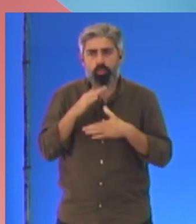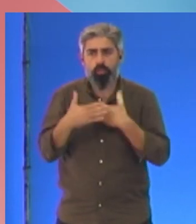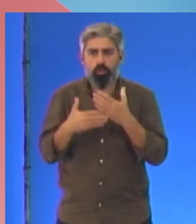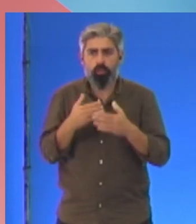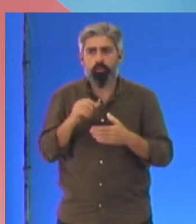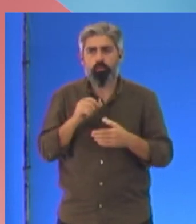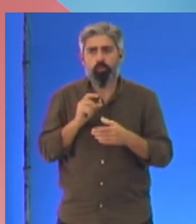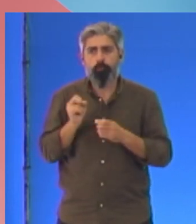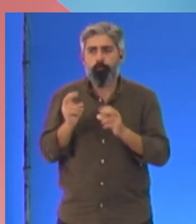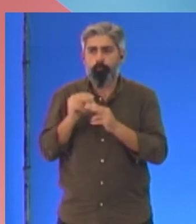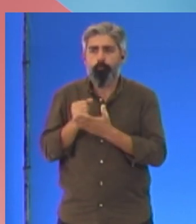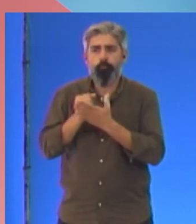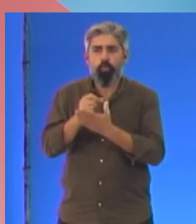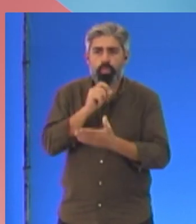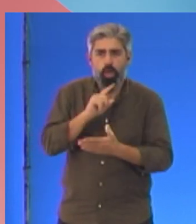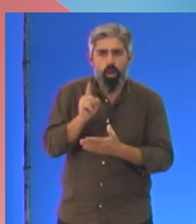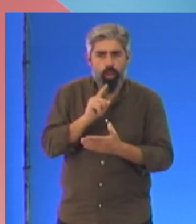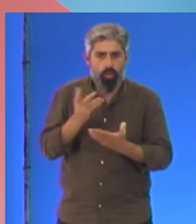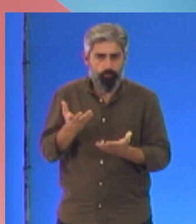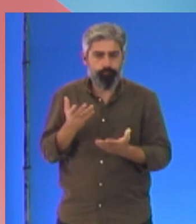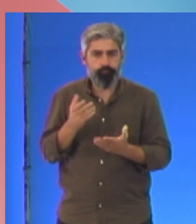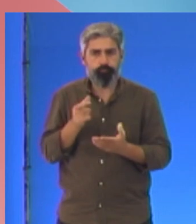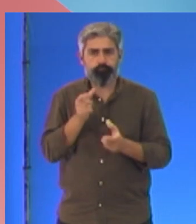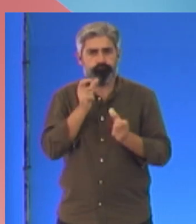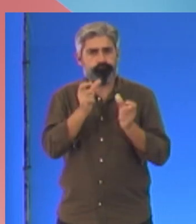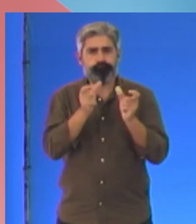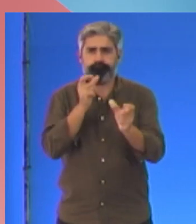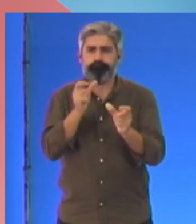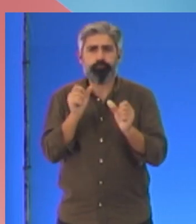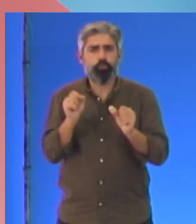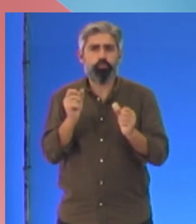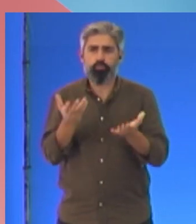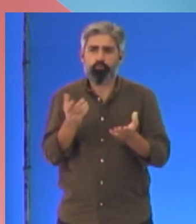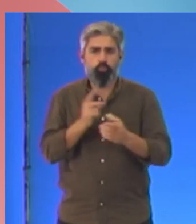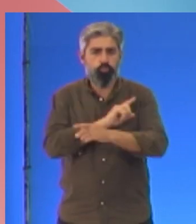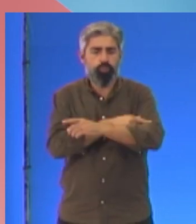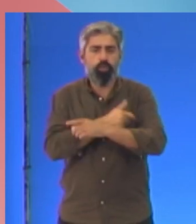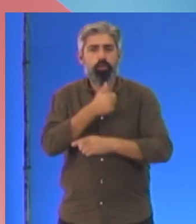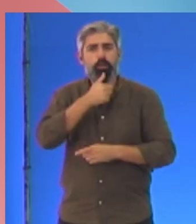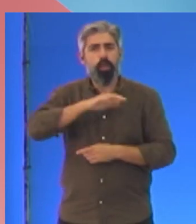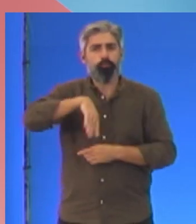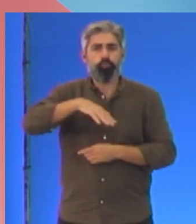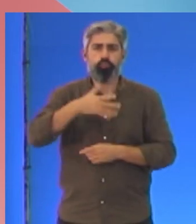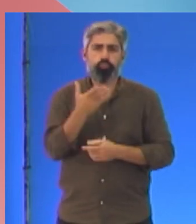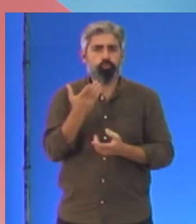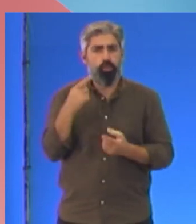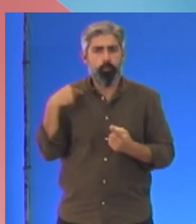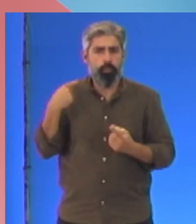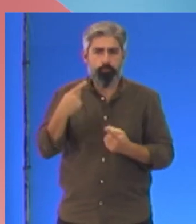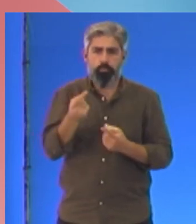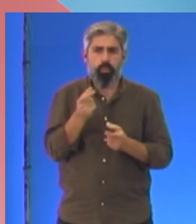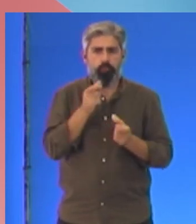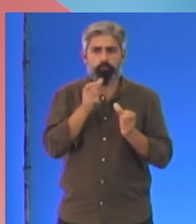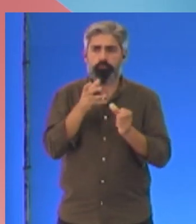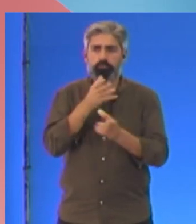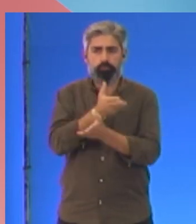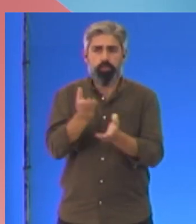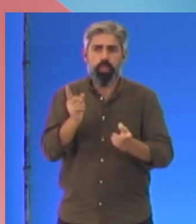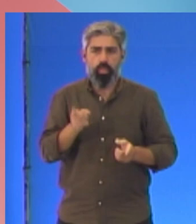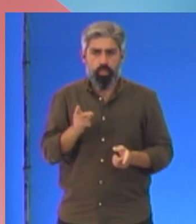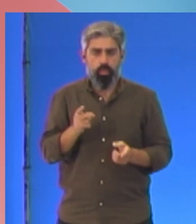no novo apoio. O insulto é o dia-a-dia do poder absoluto. Finalmente, a quarta